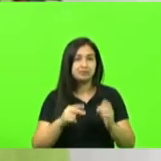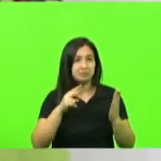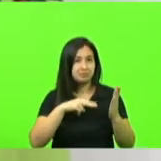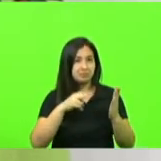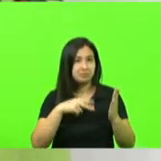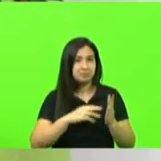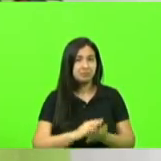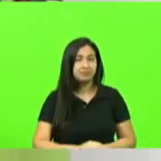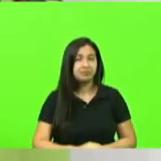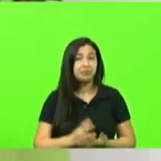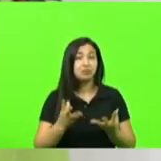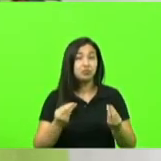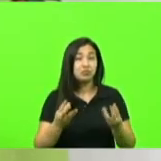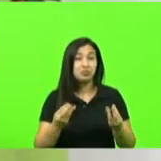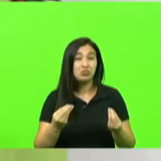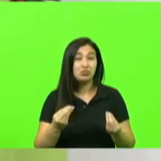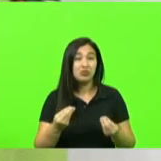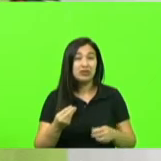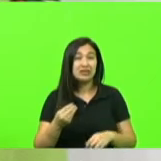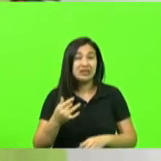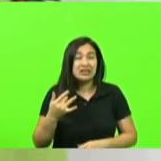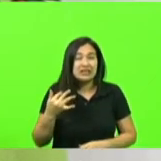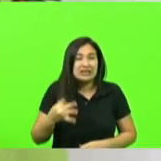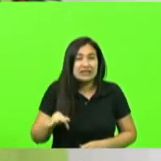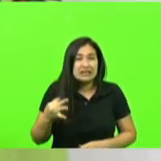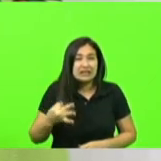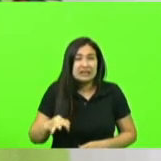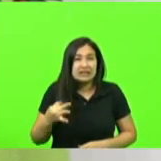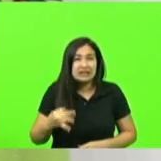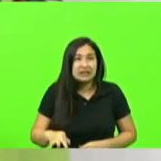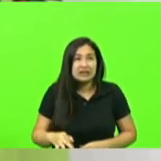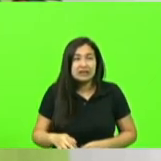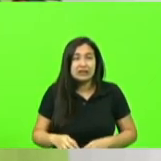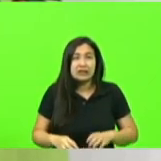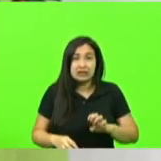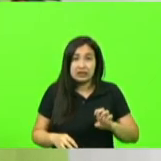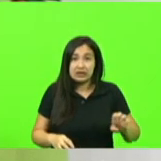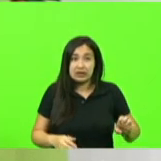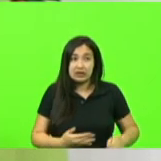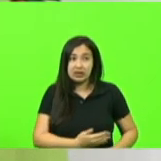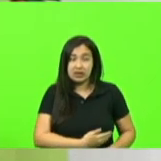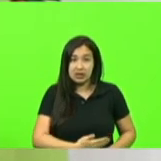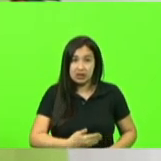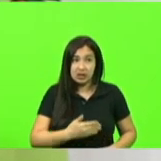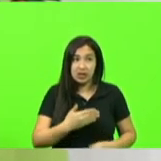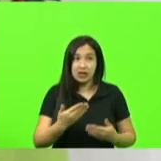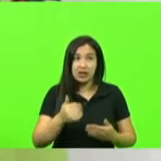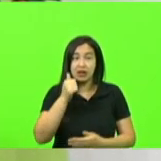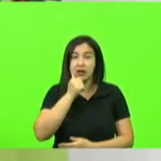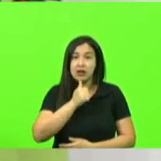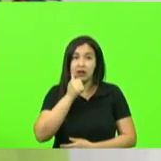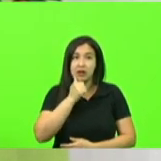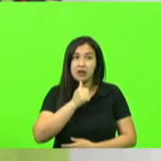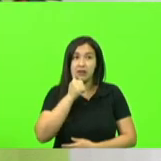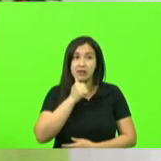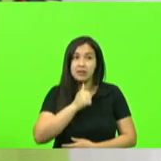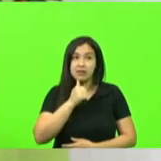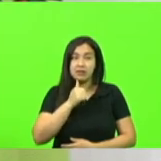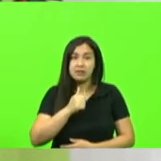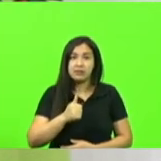na mama esquerda Marilise aparecida realizou o exame de